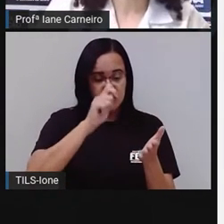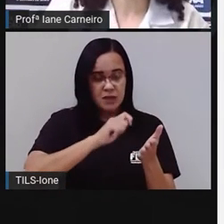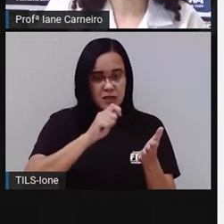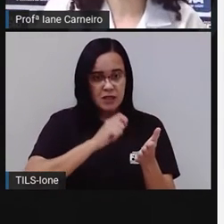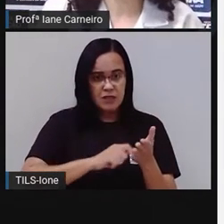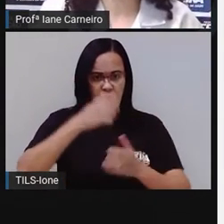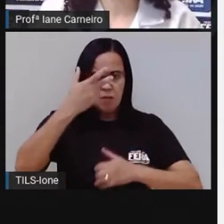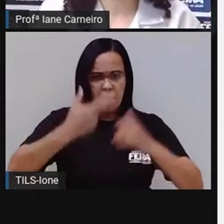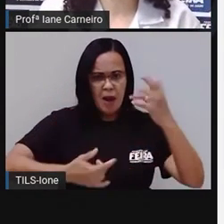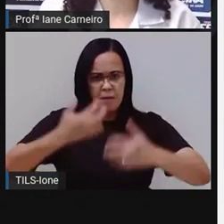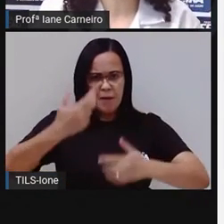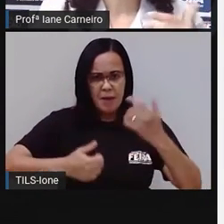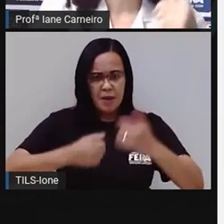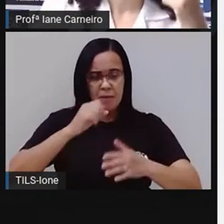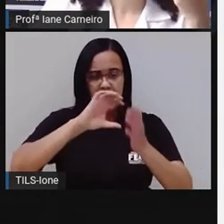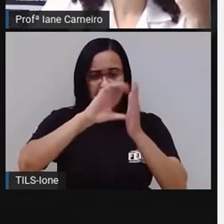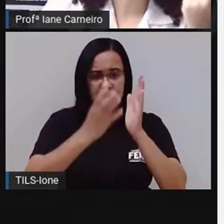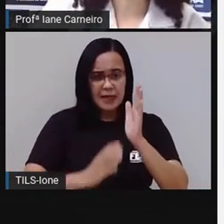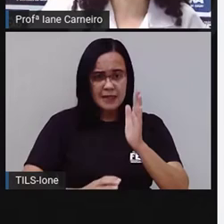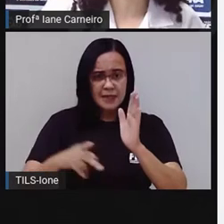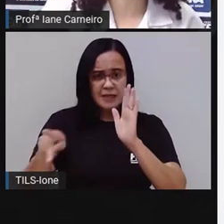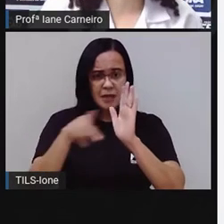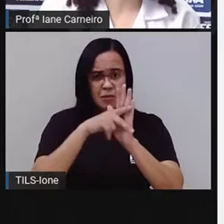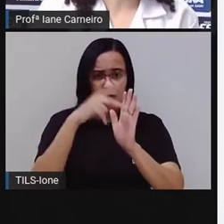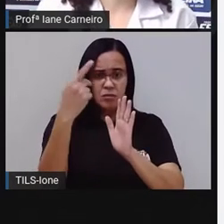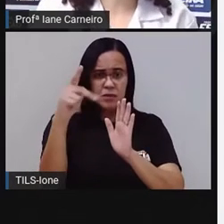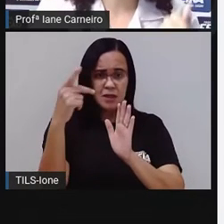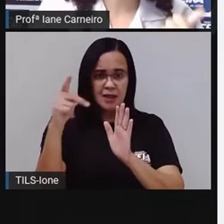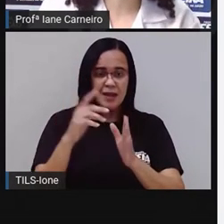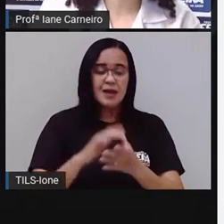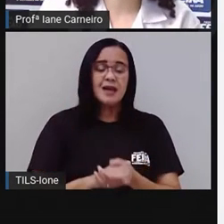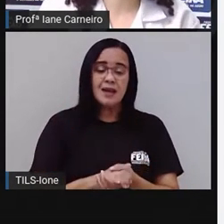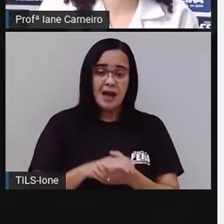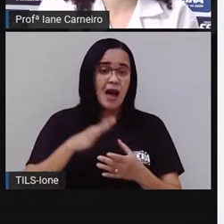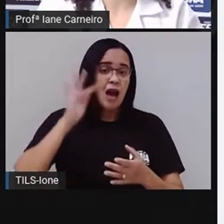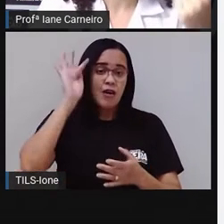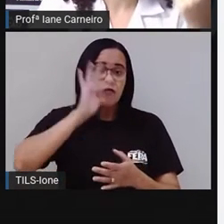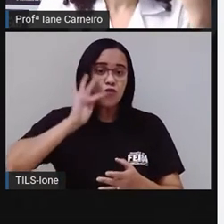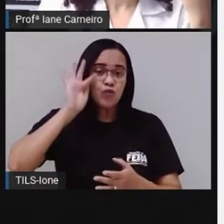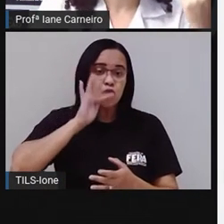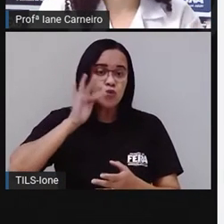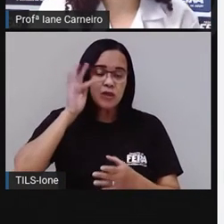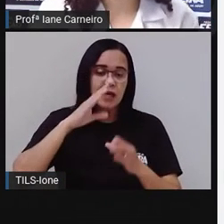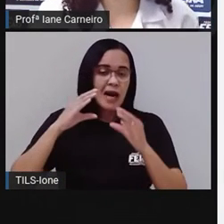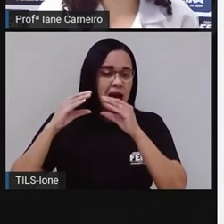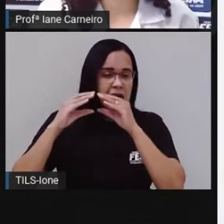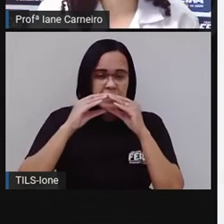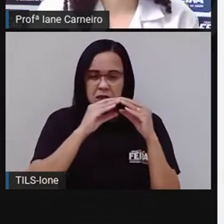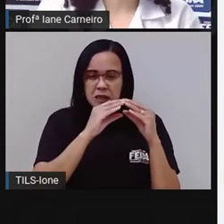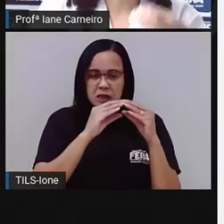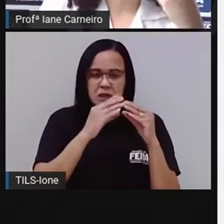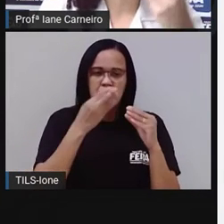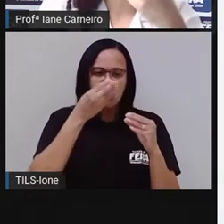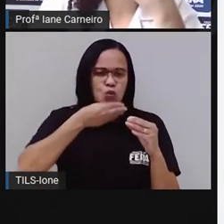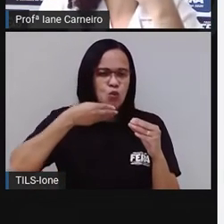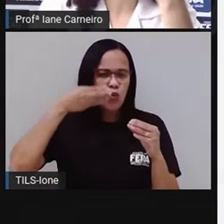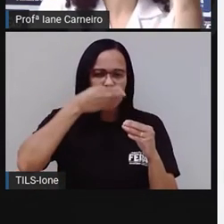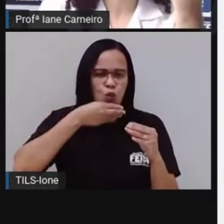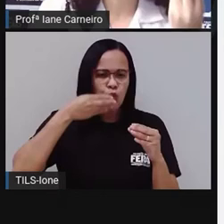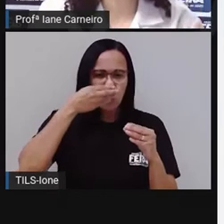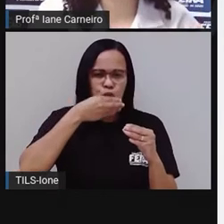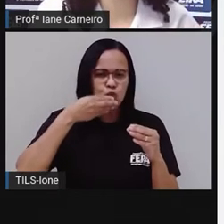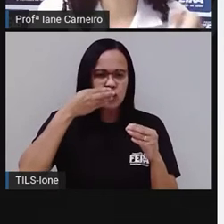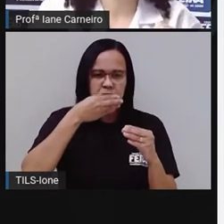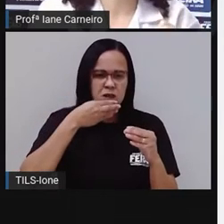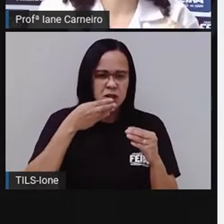Quais são as características, né? Ela é doce, né? É bem docinha a melancia. É refrescante, né? Porque ela tem muito